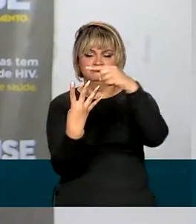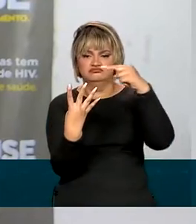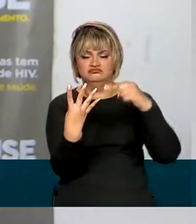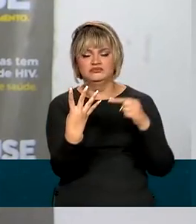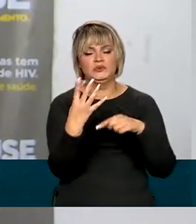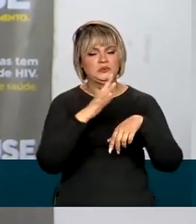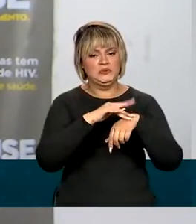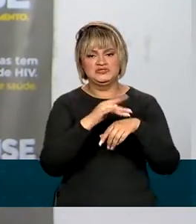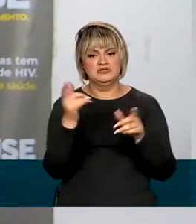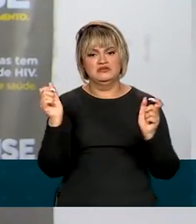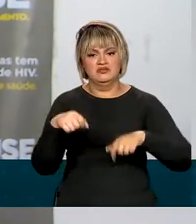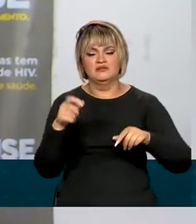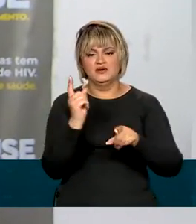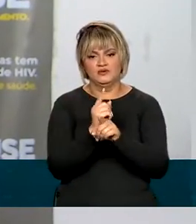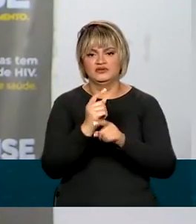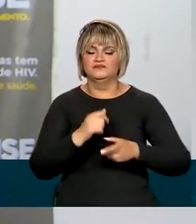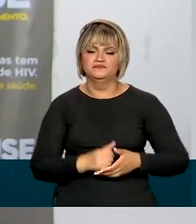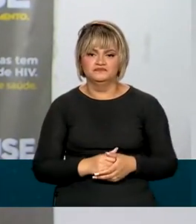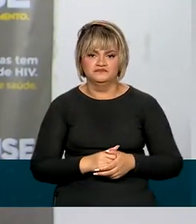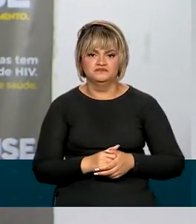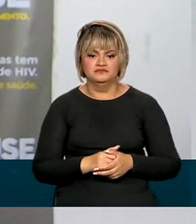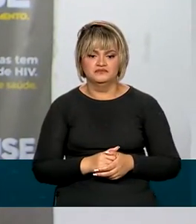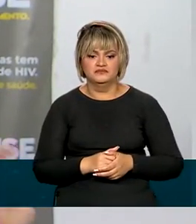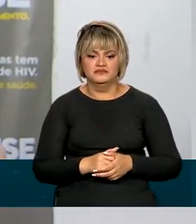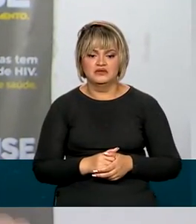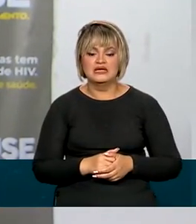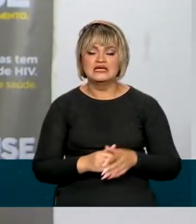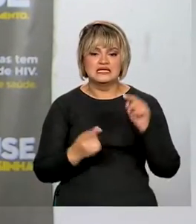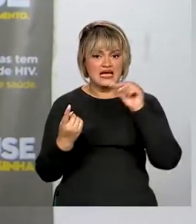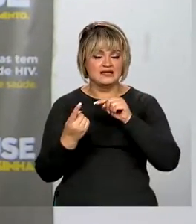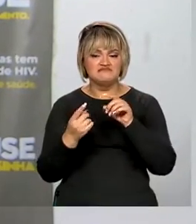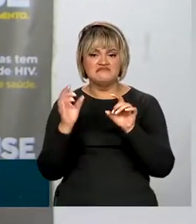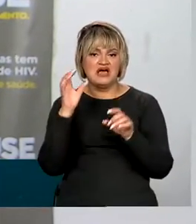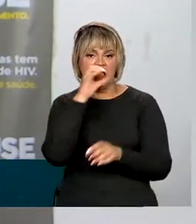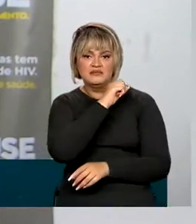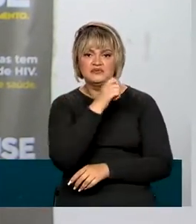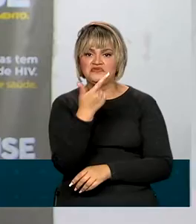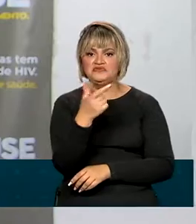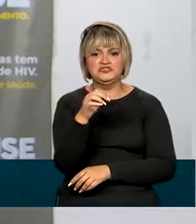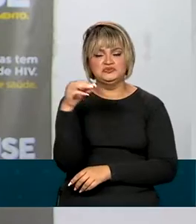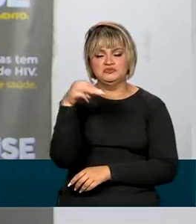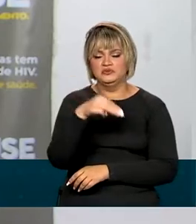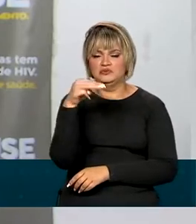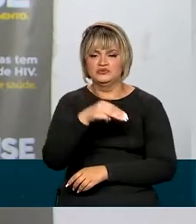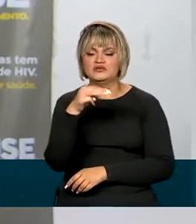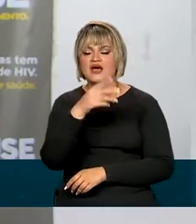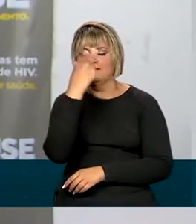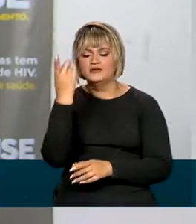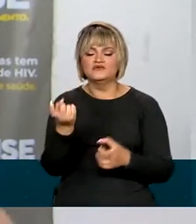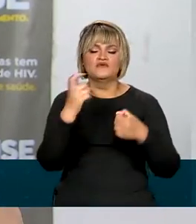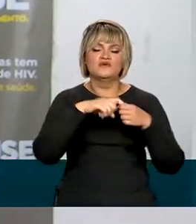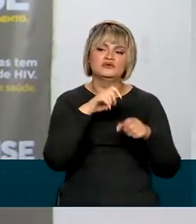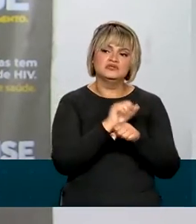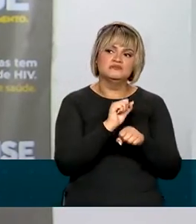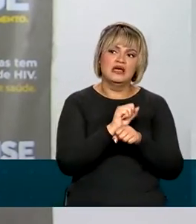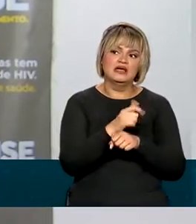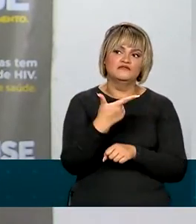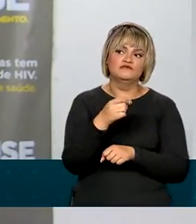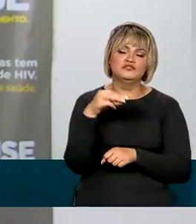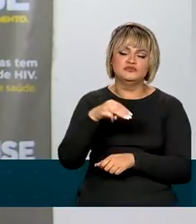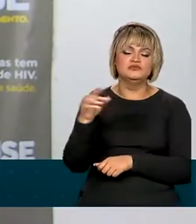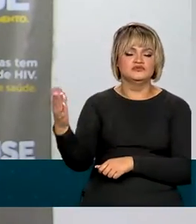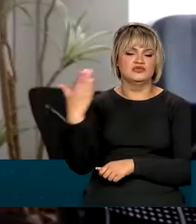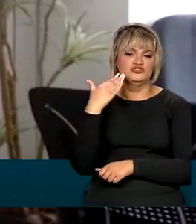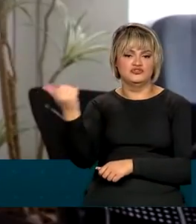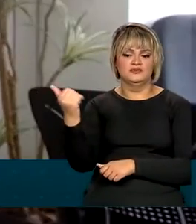sífilis, hepatite B e C. E o teste fica pronto em 20 minutos. O paciente volta para a sala de espera e aguarda ser chamado